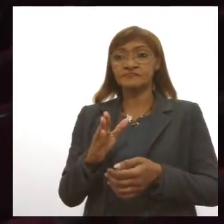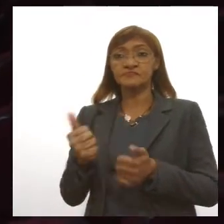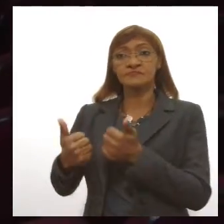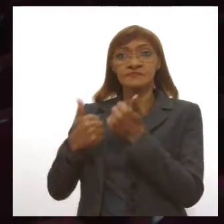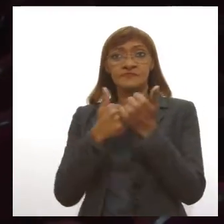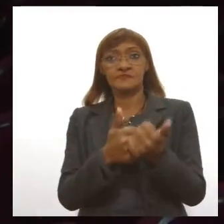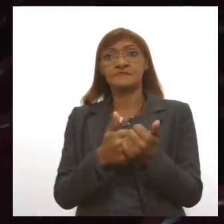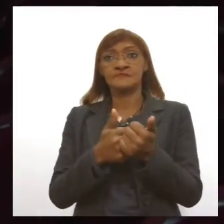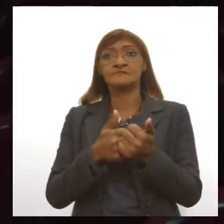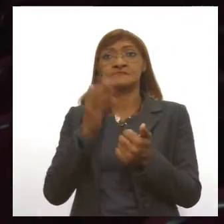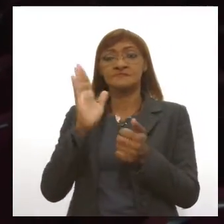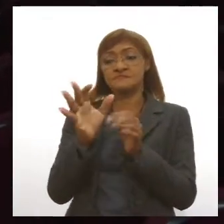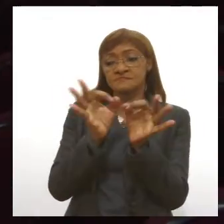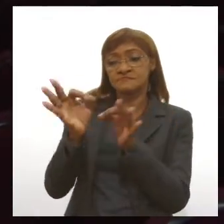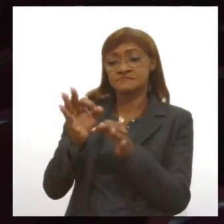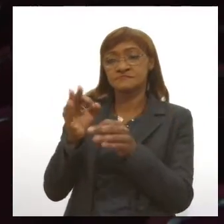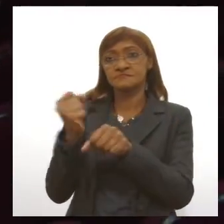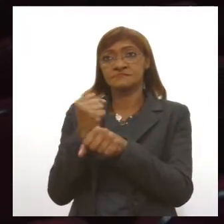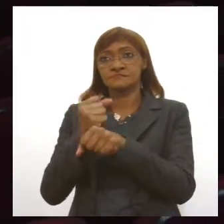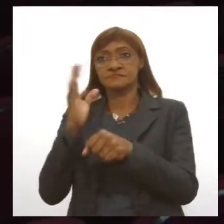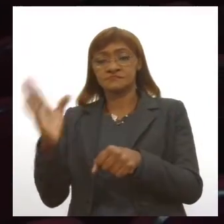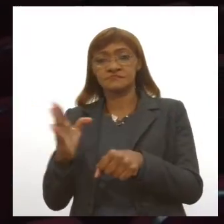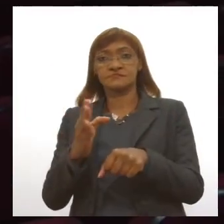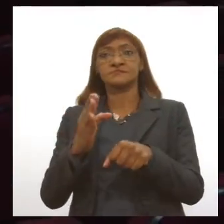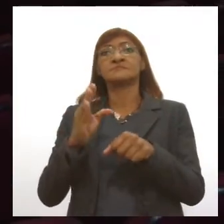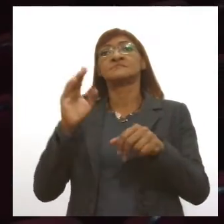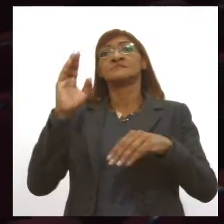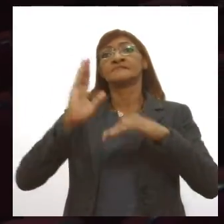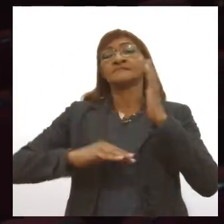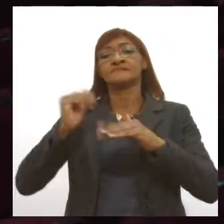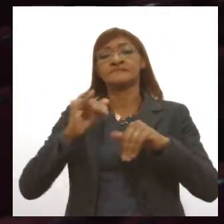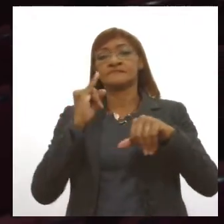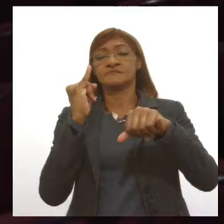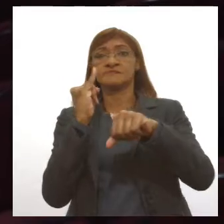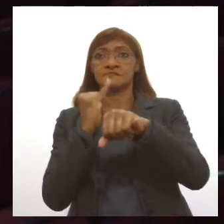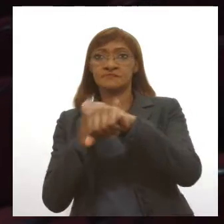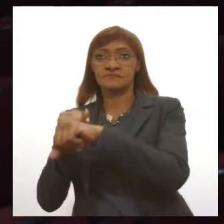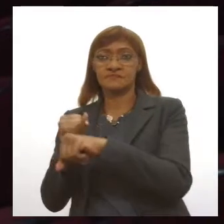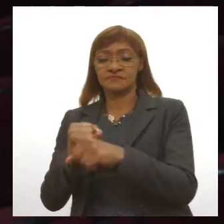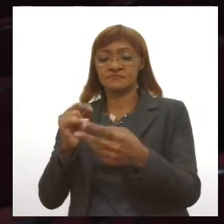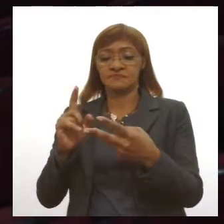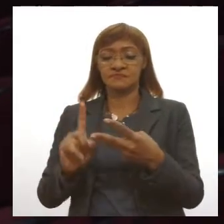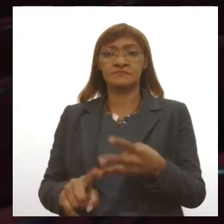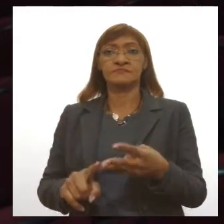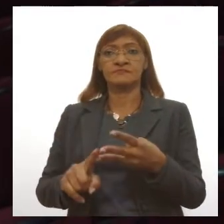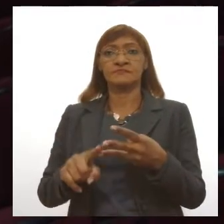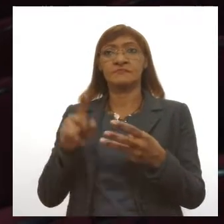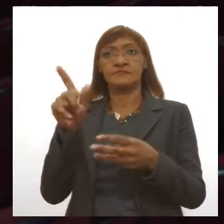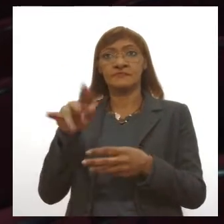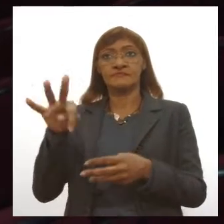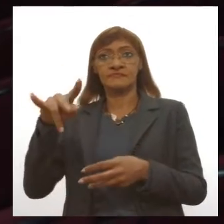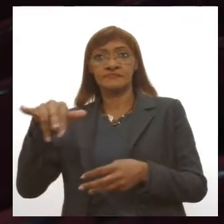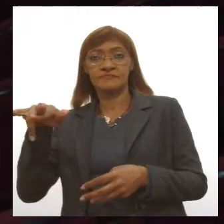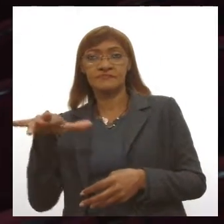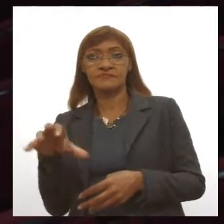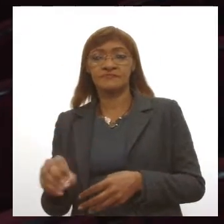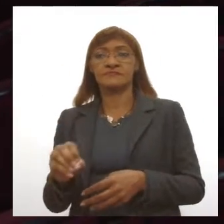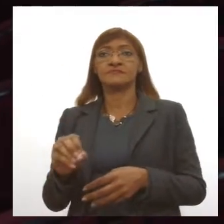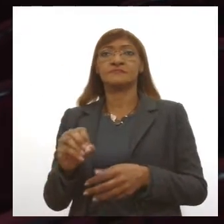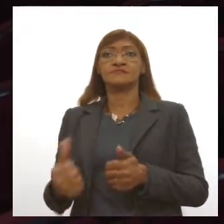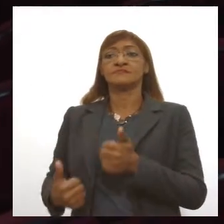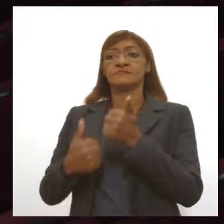reparos prediais, armador de ferragem, carpinteiro de obras, instalador hidráulico, auxiliar de